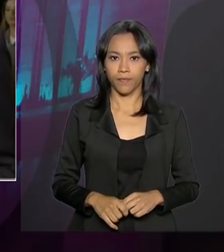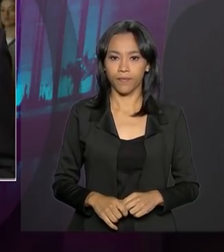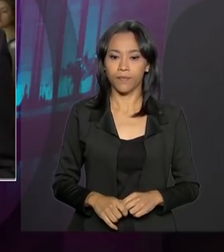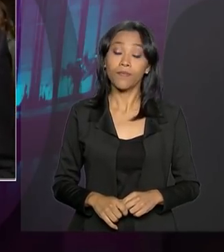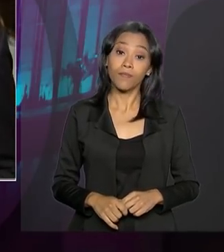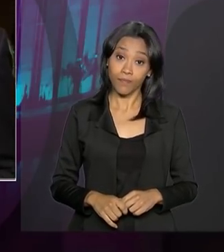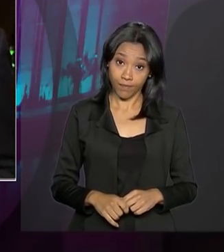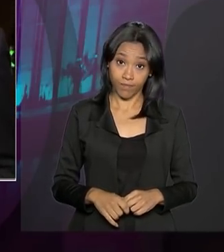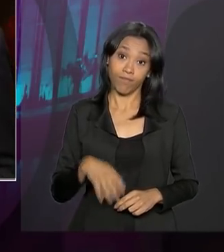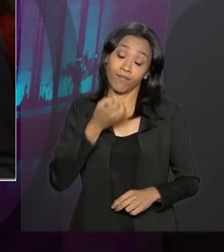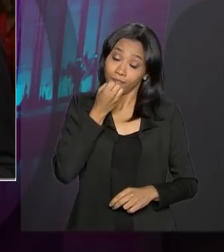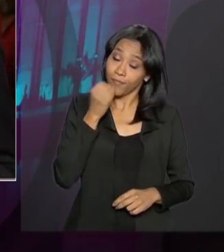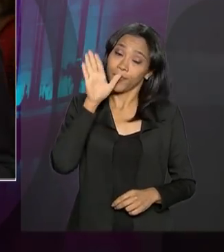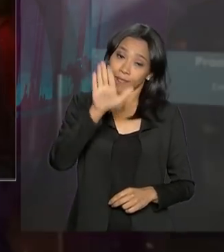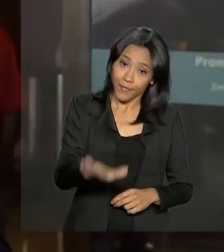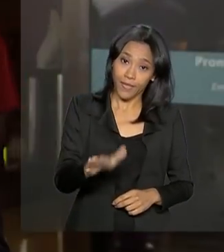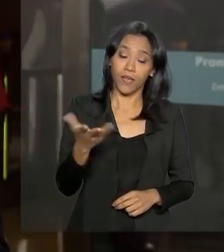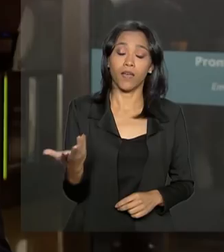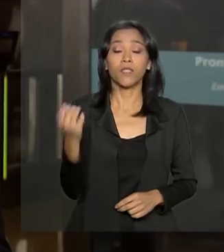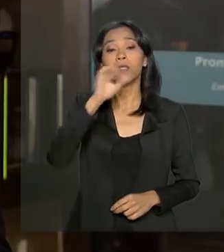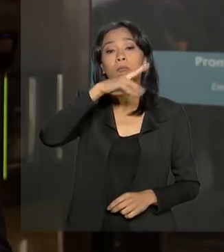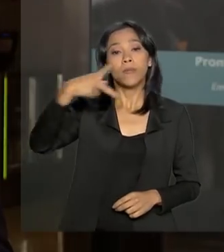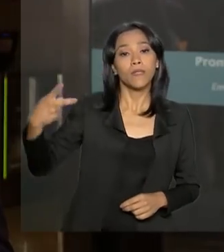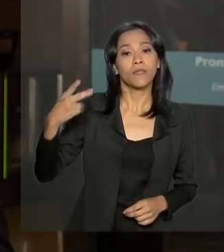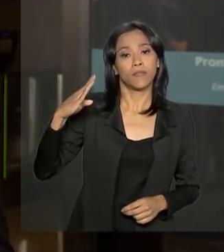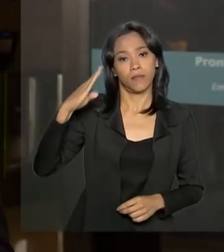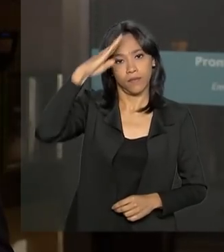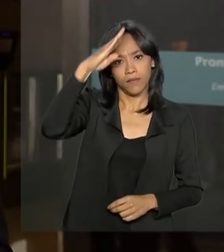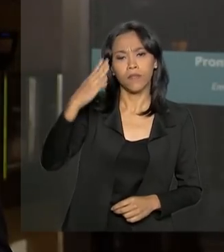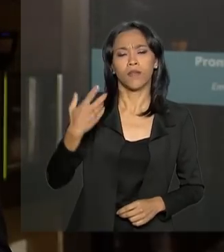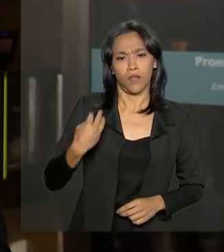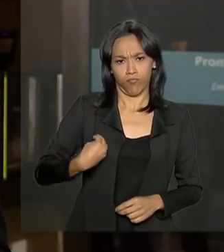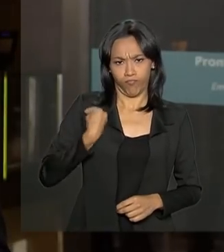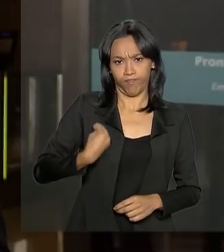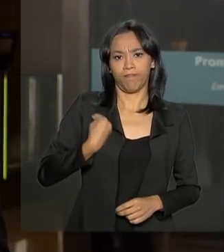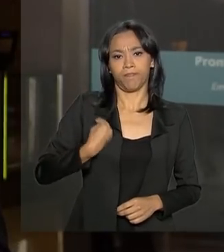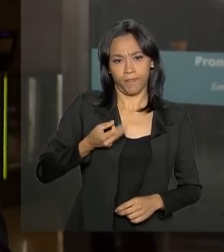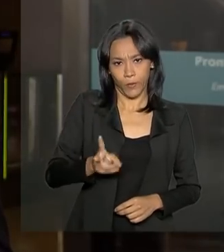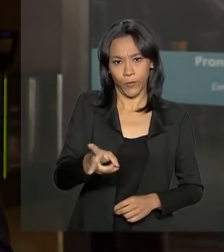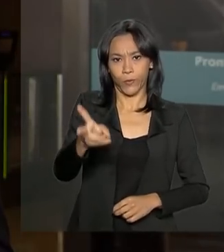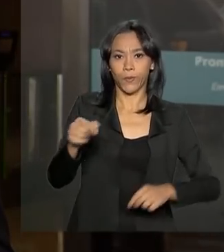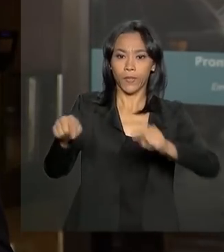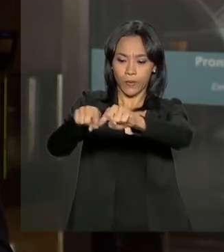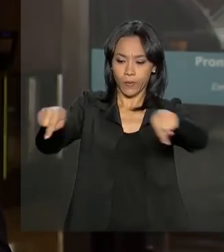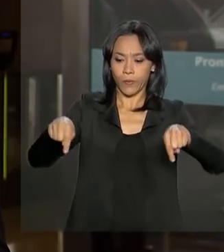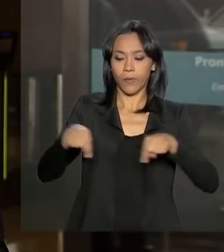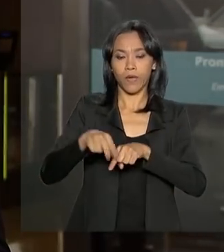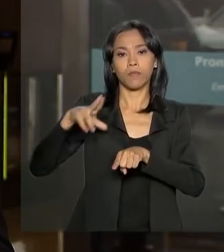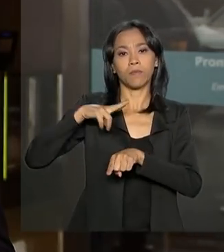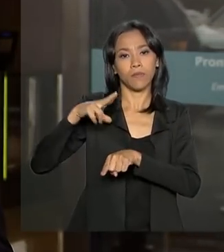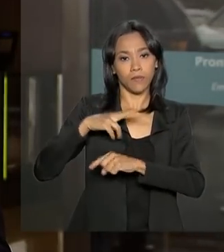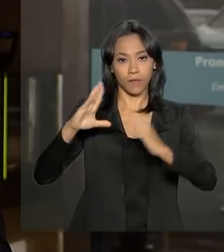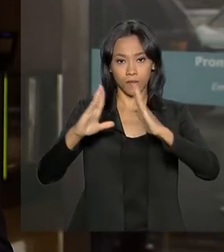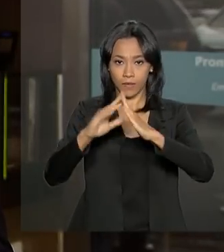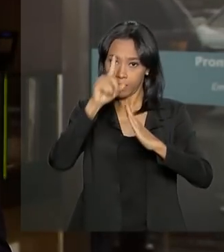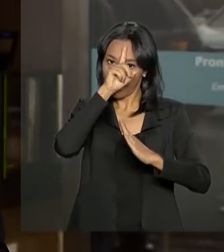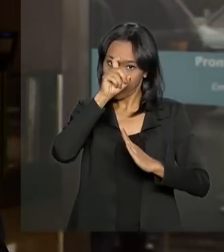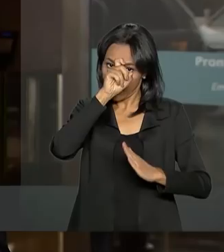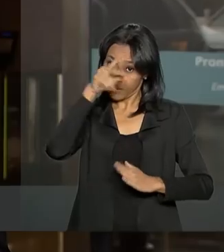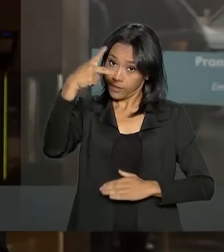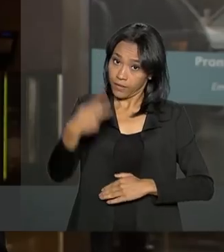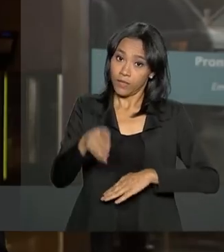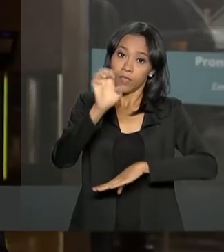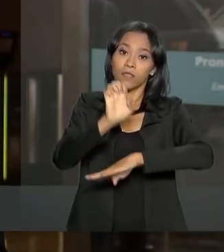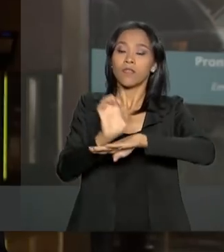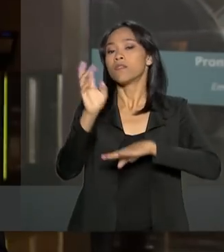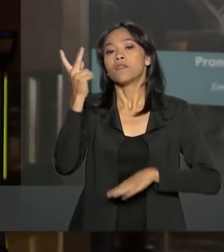Boa tarde, Luciana. O presidente Jair Bolsonaro segue em um quarto privativo na UTI, aqui do Hospital Albert Einstein, na Zona Sul